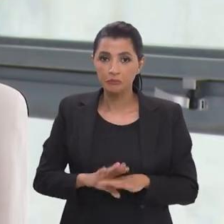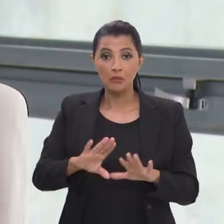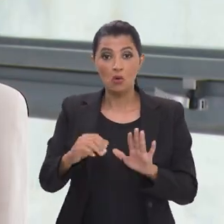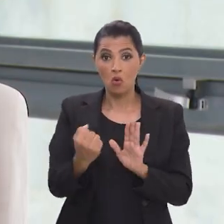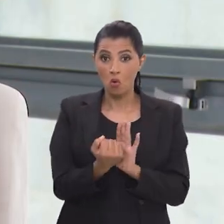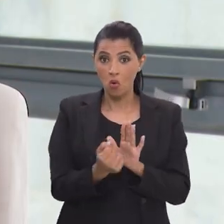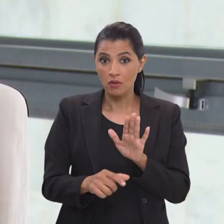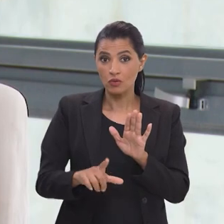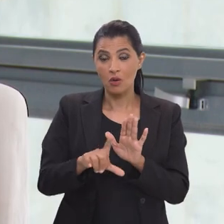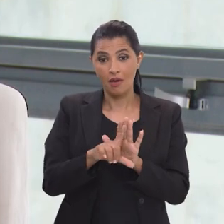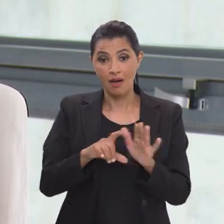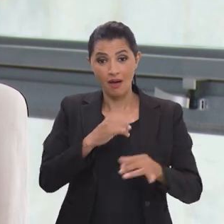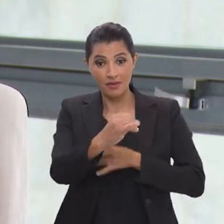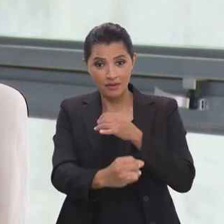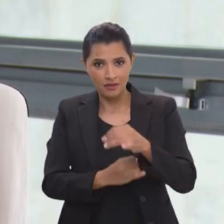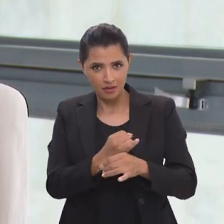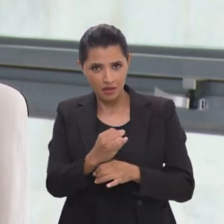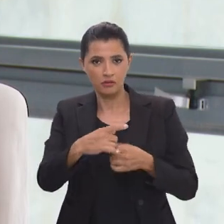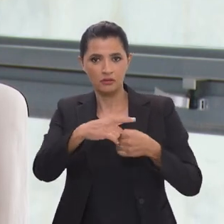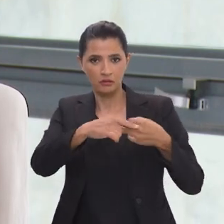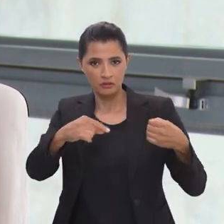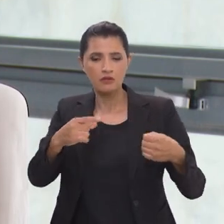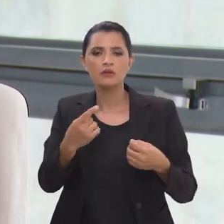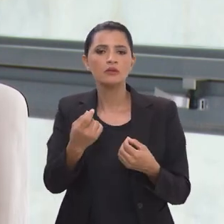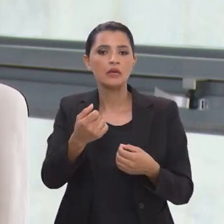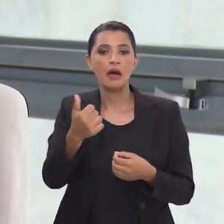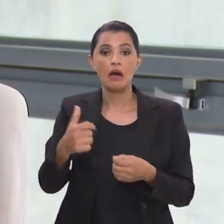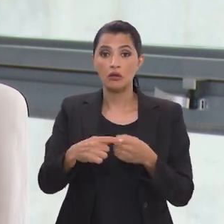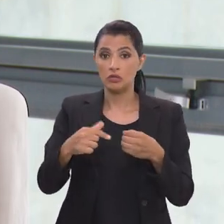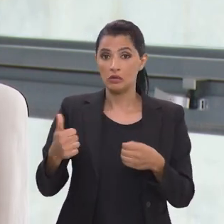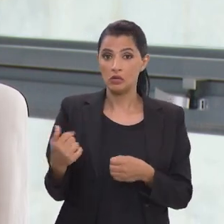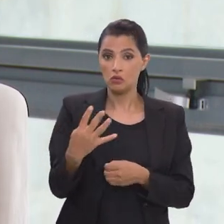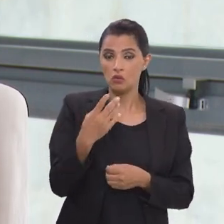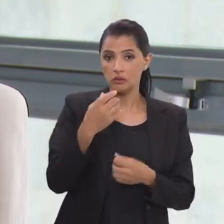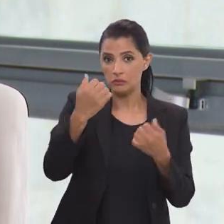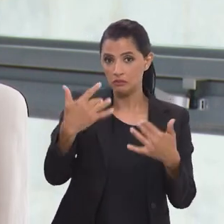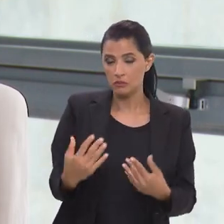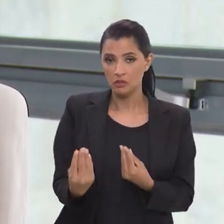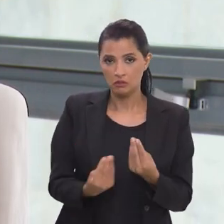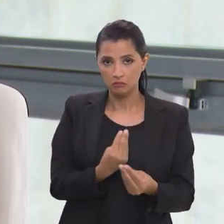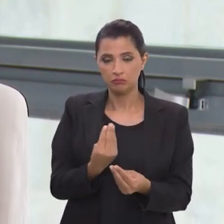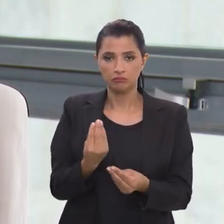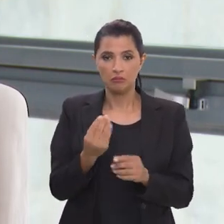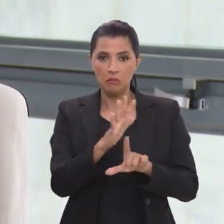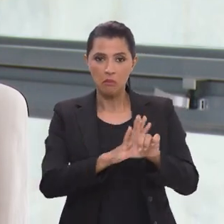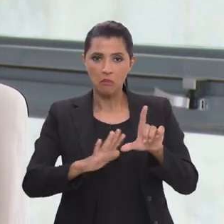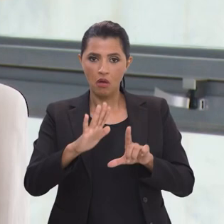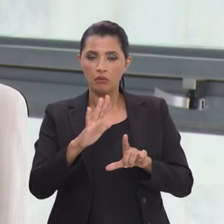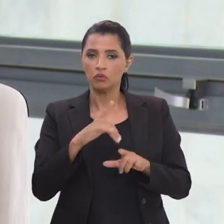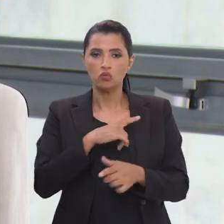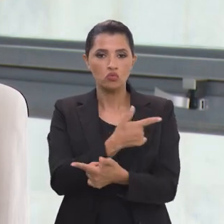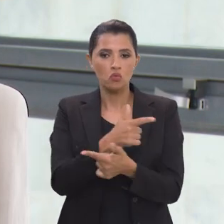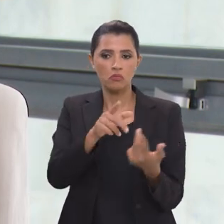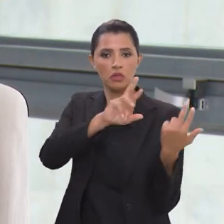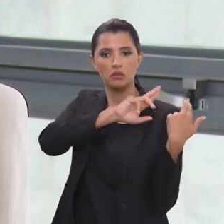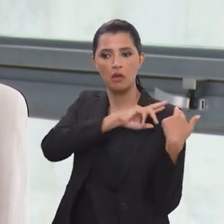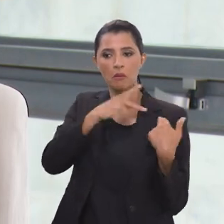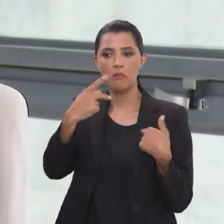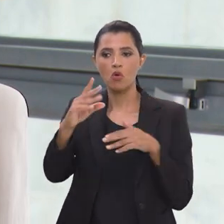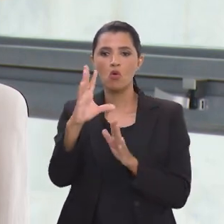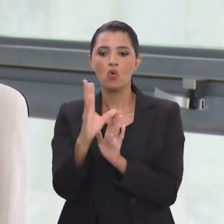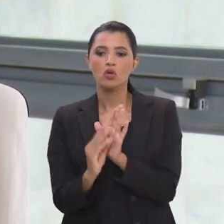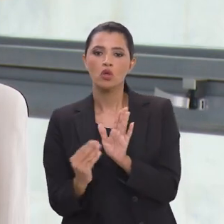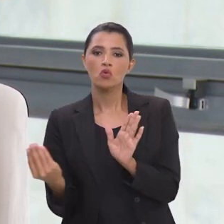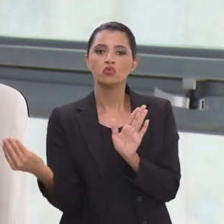então quando o Marco se viu na internet lá no artigo 14 ele diz o quê? as plataformas não tem responsabilidade pelo